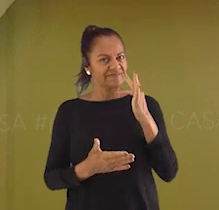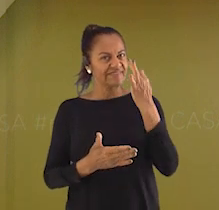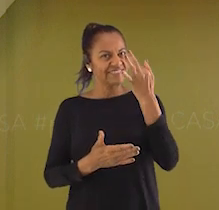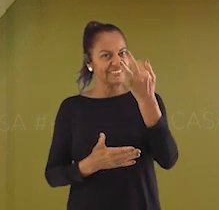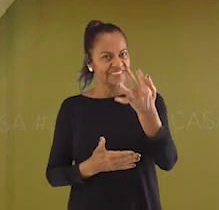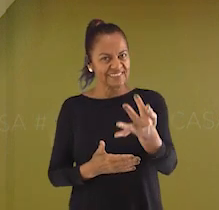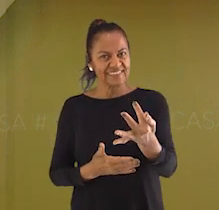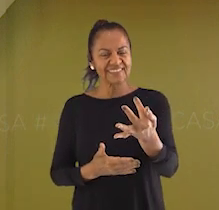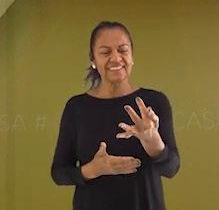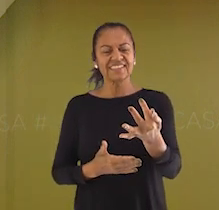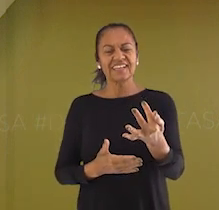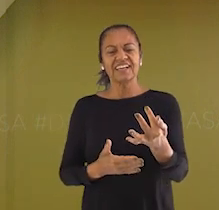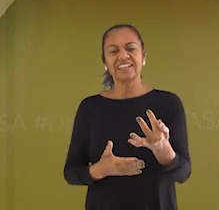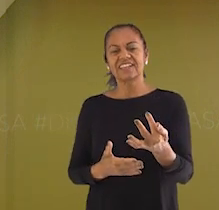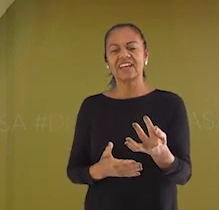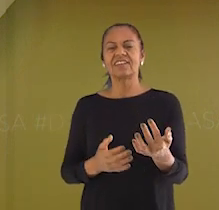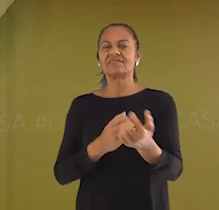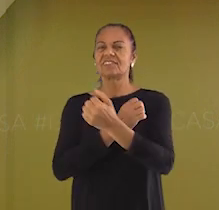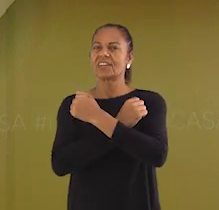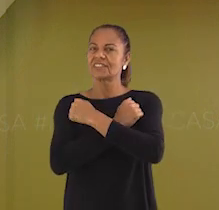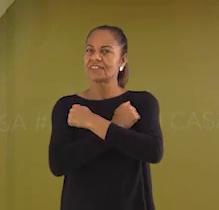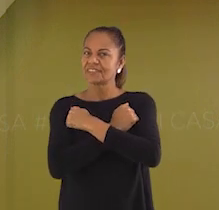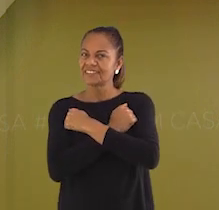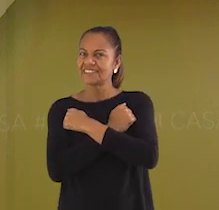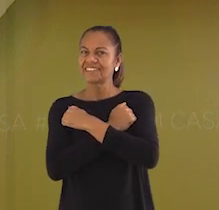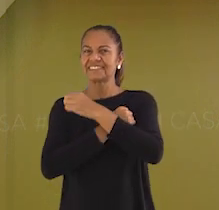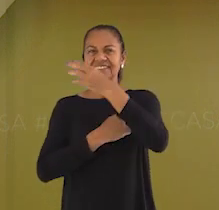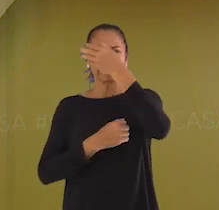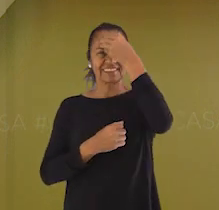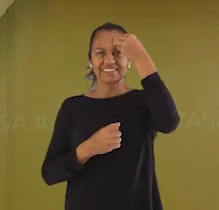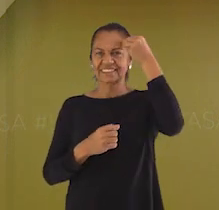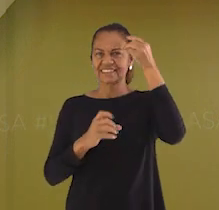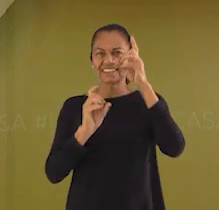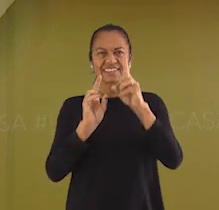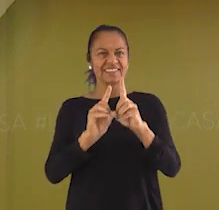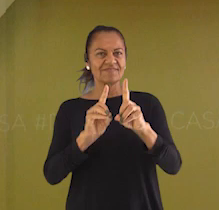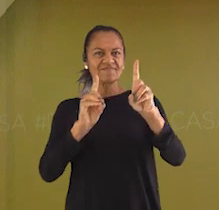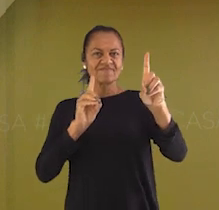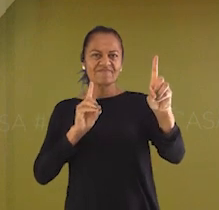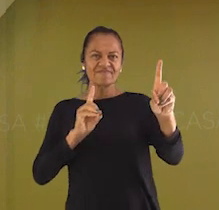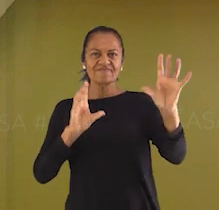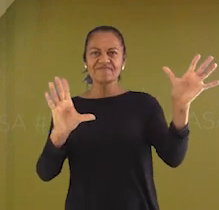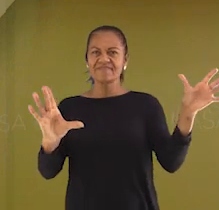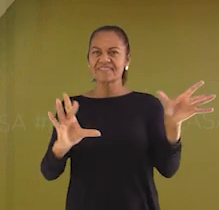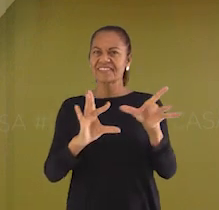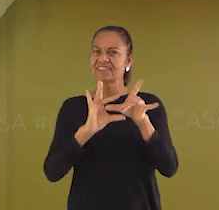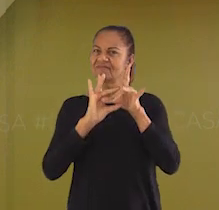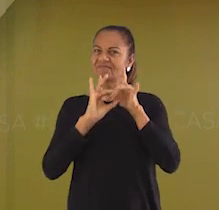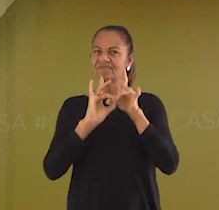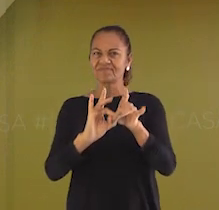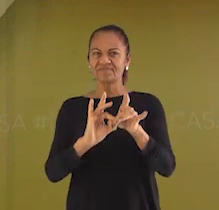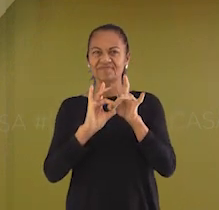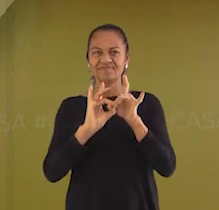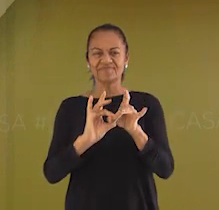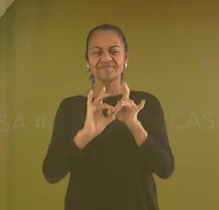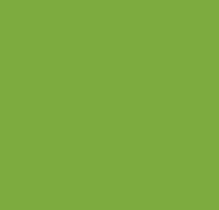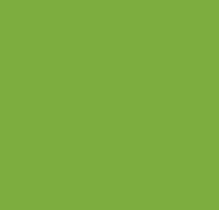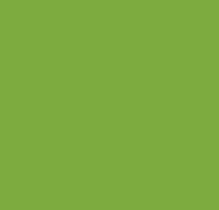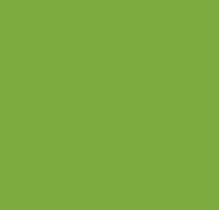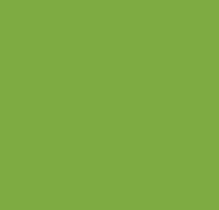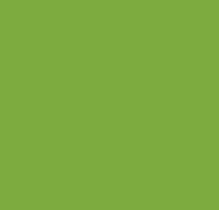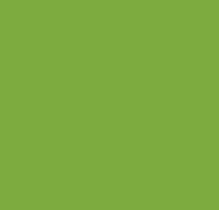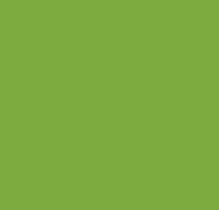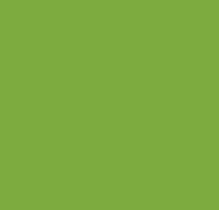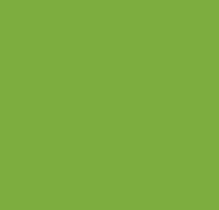Dever em Casa na TV. Um forte abraço e lembre-se, mesmo distantes, estamos juntos! Tchau,